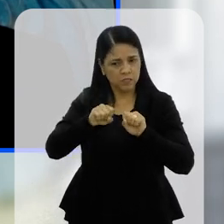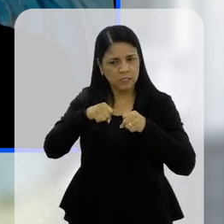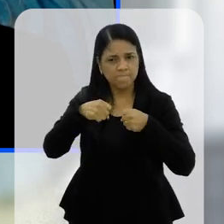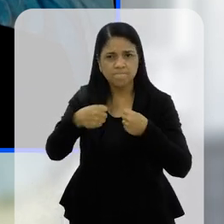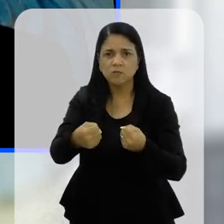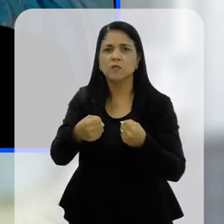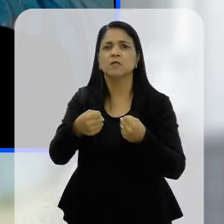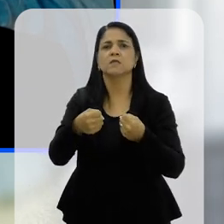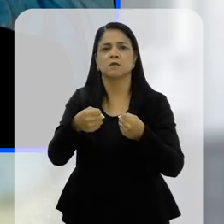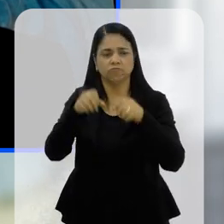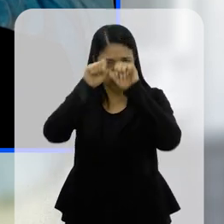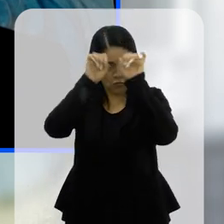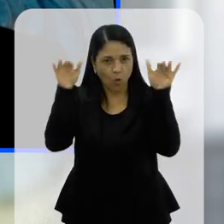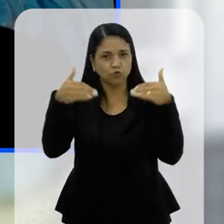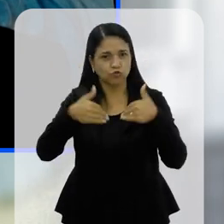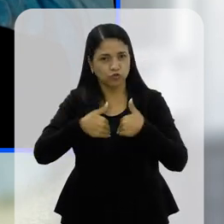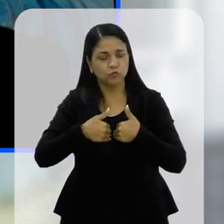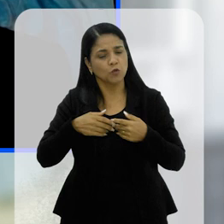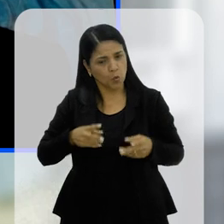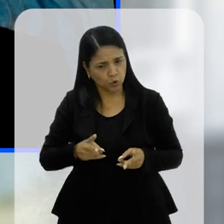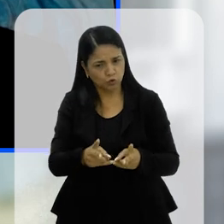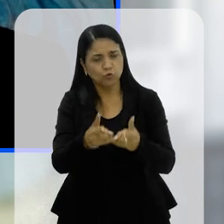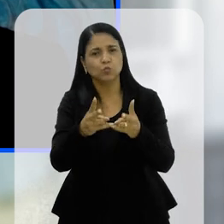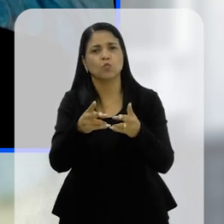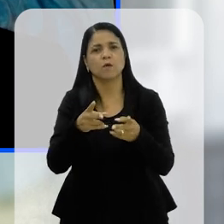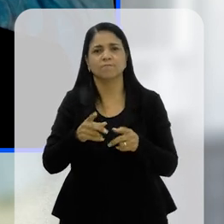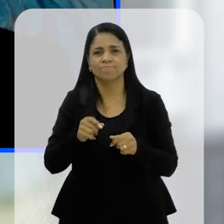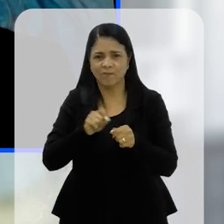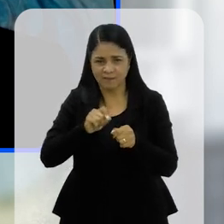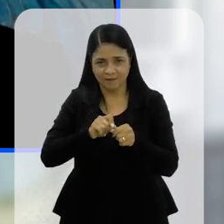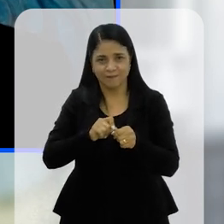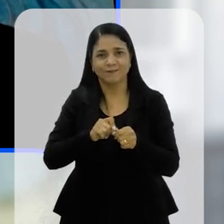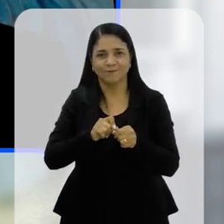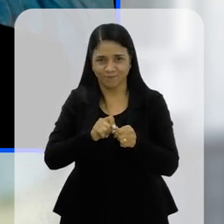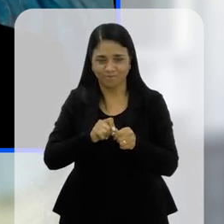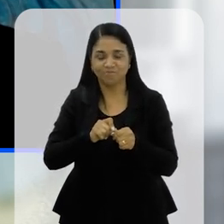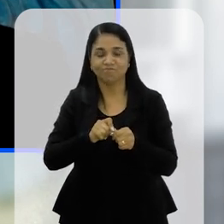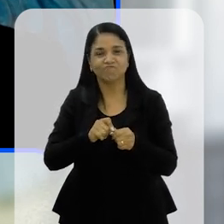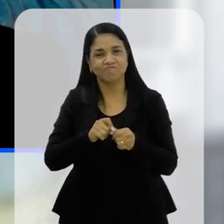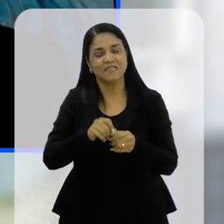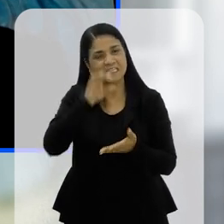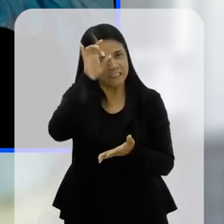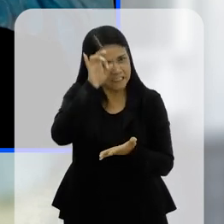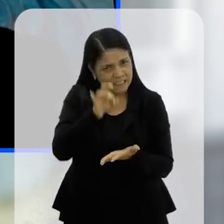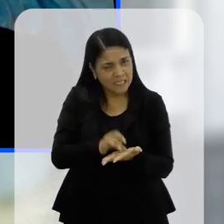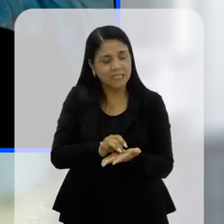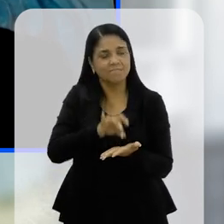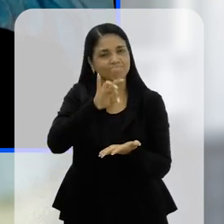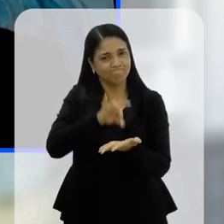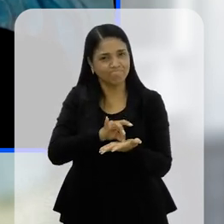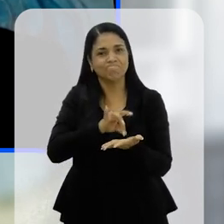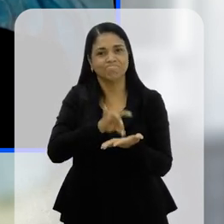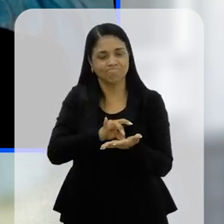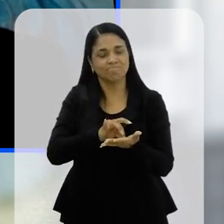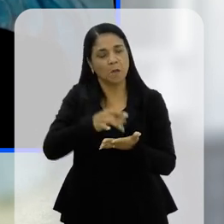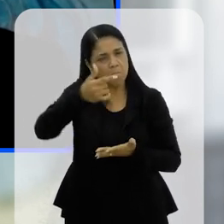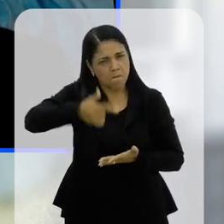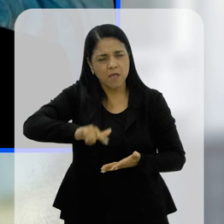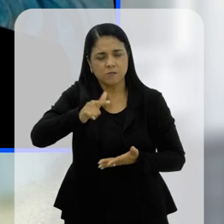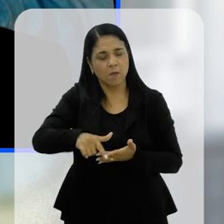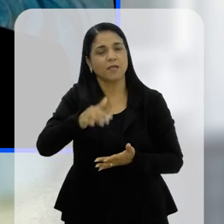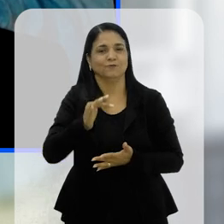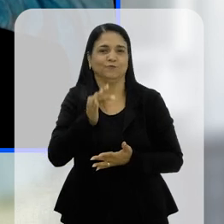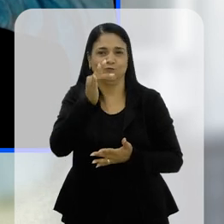causa. assim o fez e continua fazendo, e tenho certeza que fará ainda